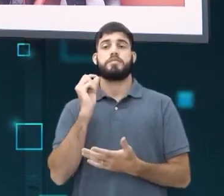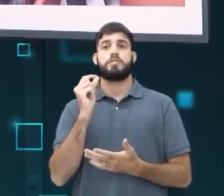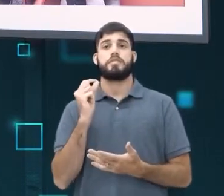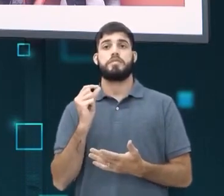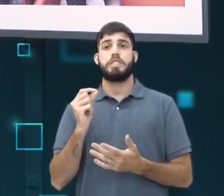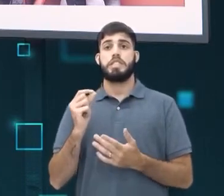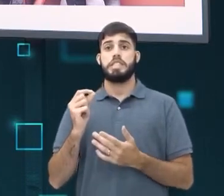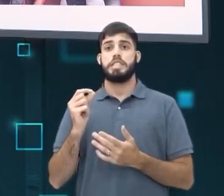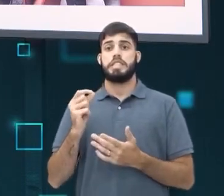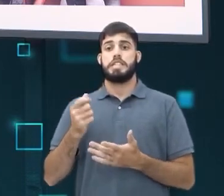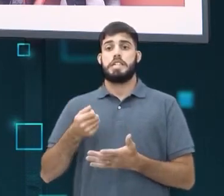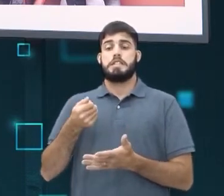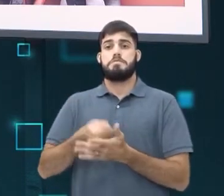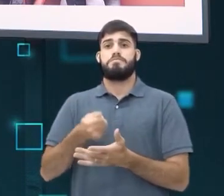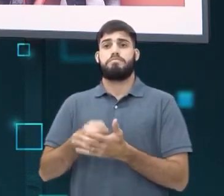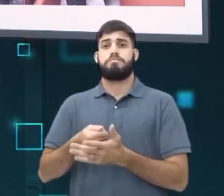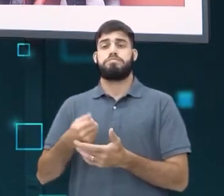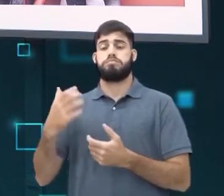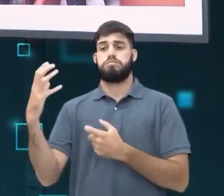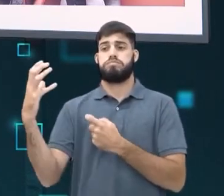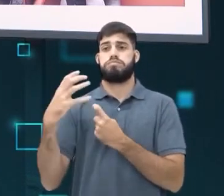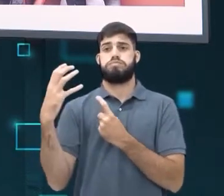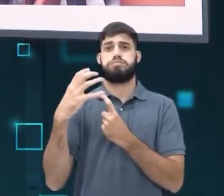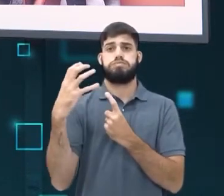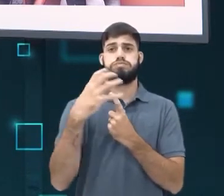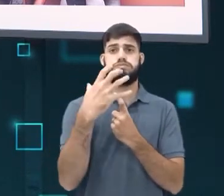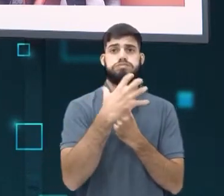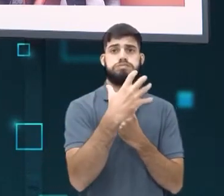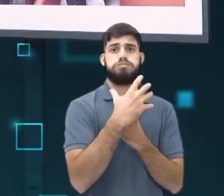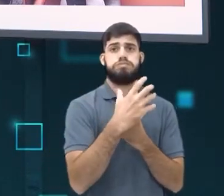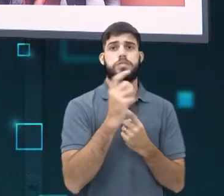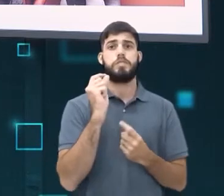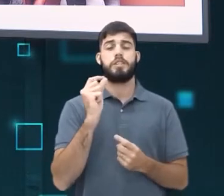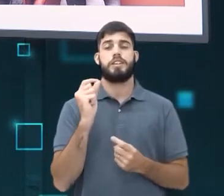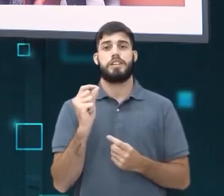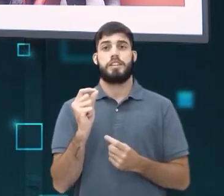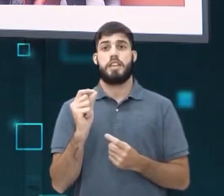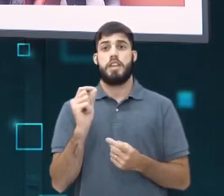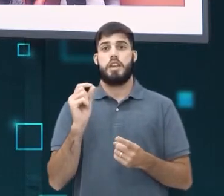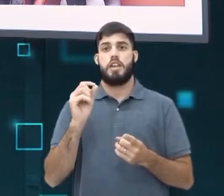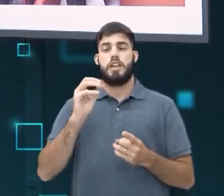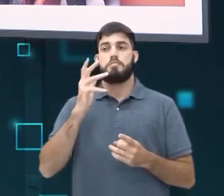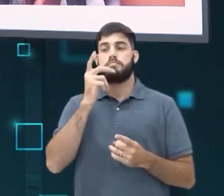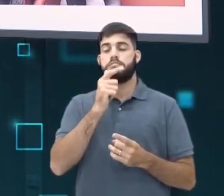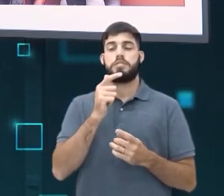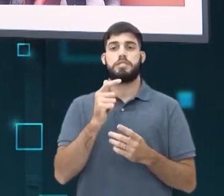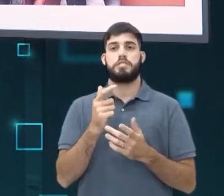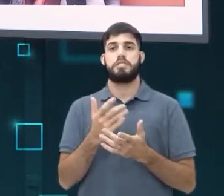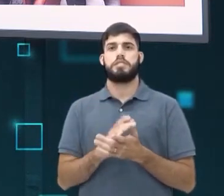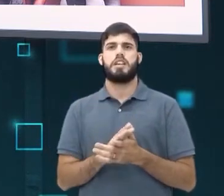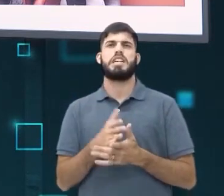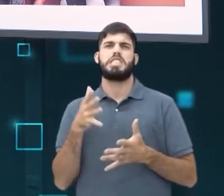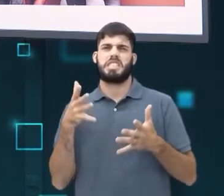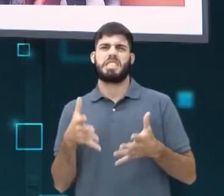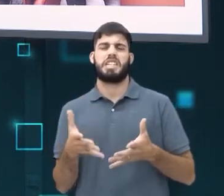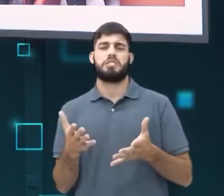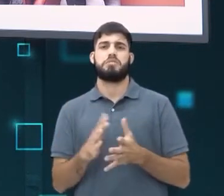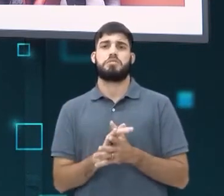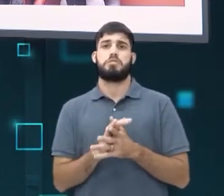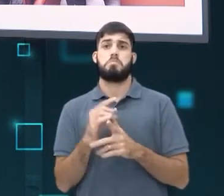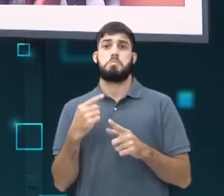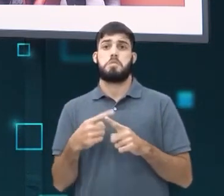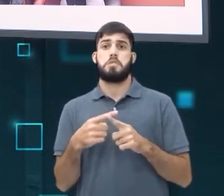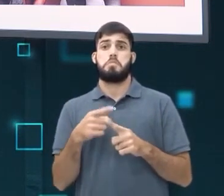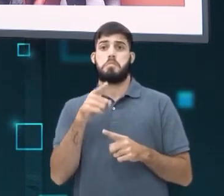pressão estética muito grande para que todas as pessoas se enquadrem nesse padrão de beleza. E isso é muito chato, porque quando